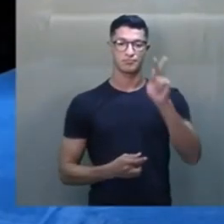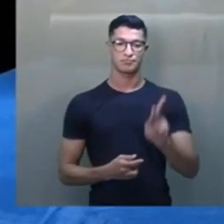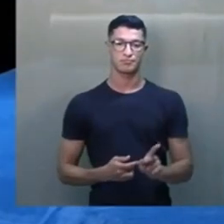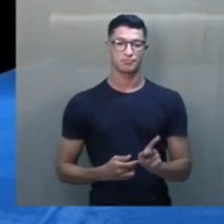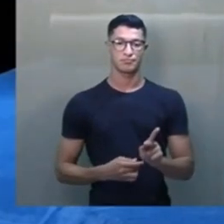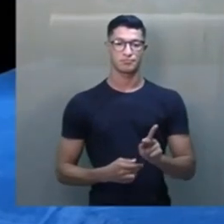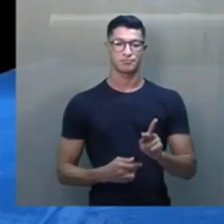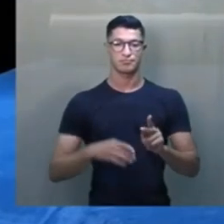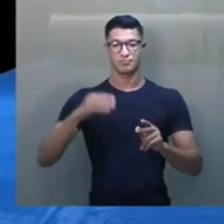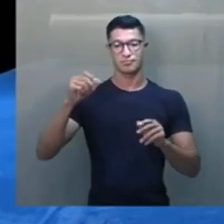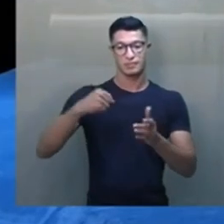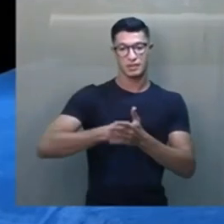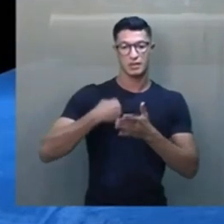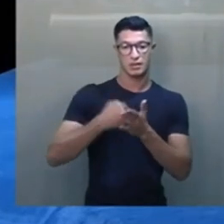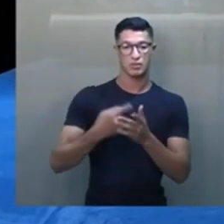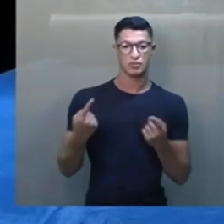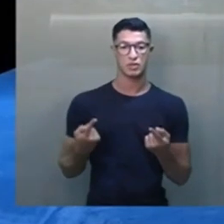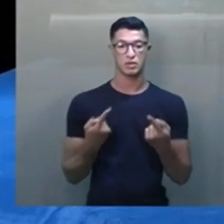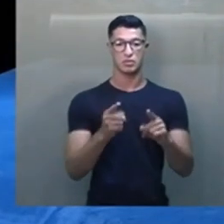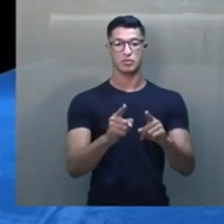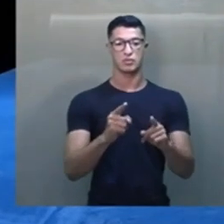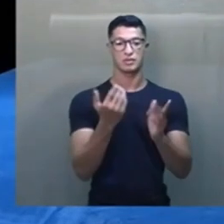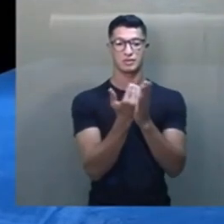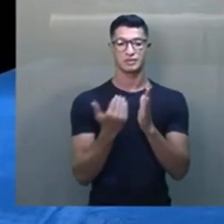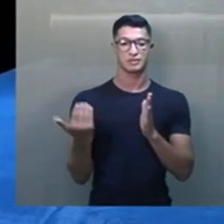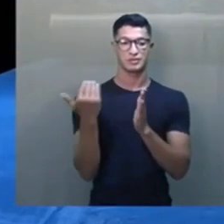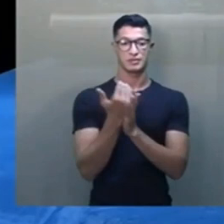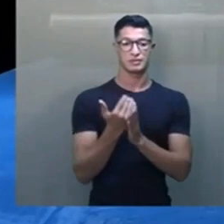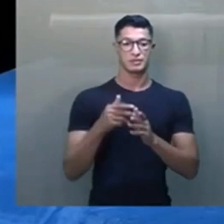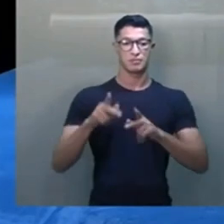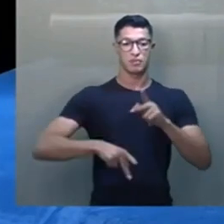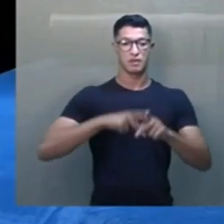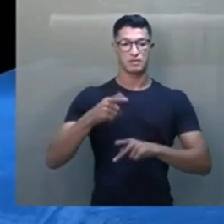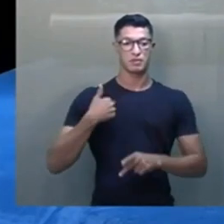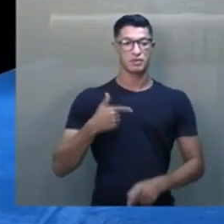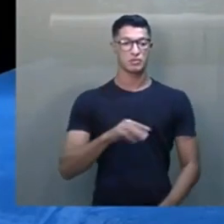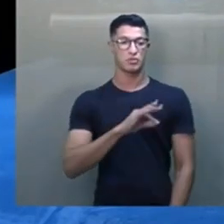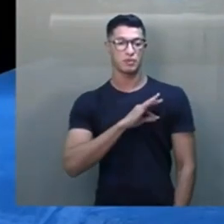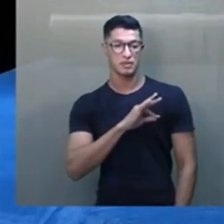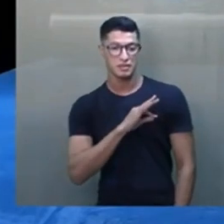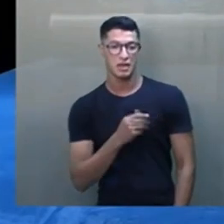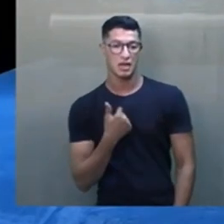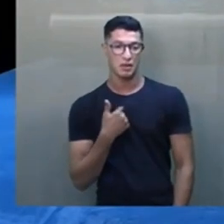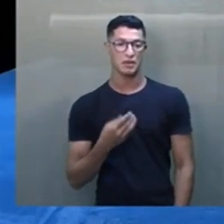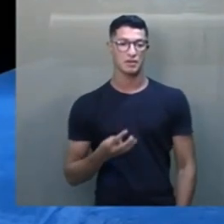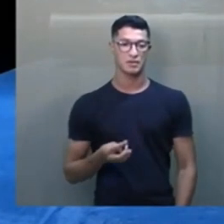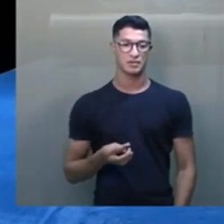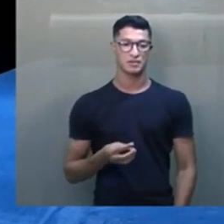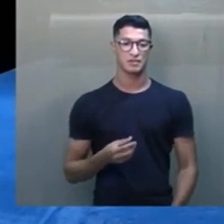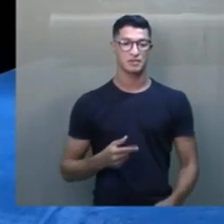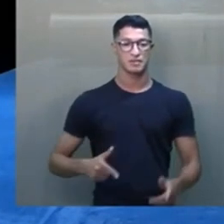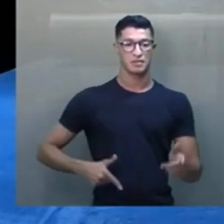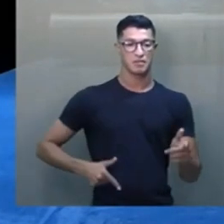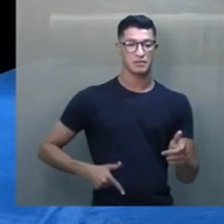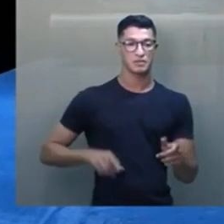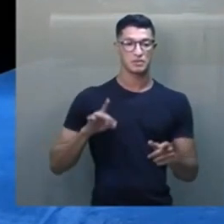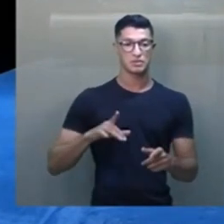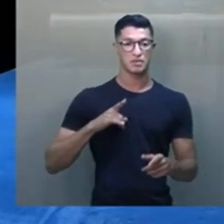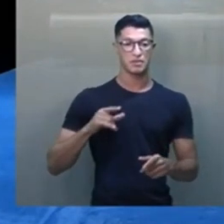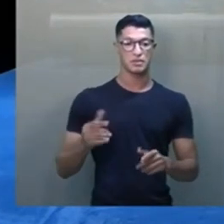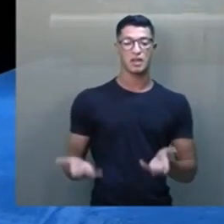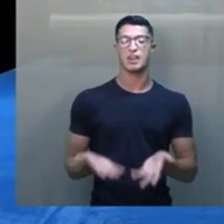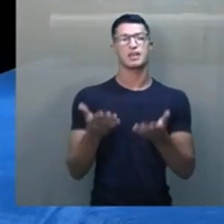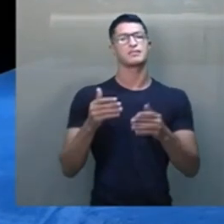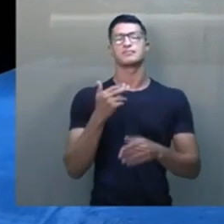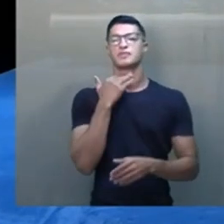e da luta contra esse excesso de armas da população. Eu sou policial. O bandido só pega a gente distraído,